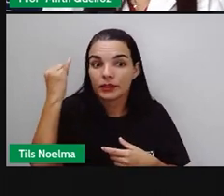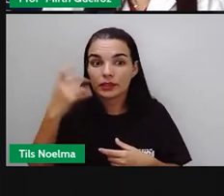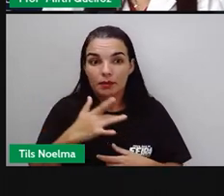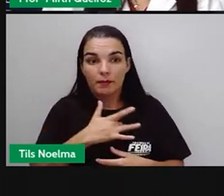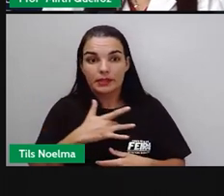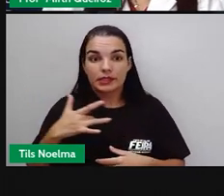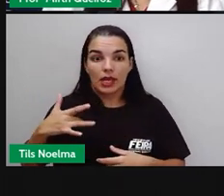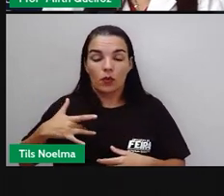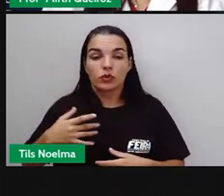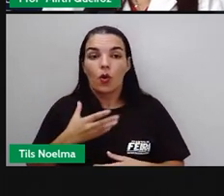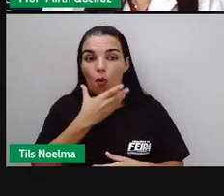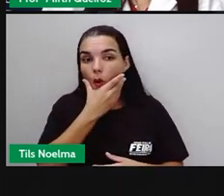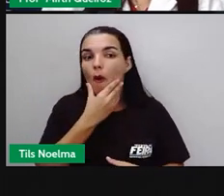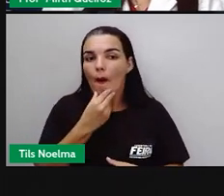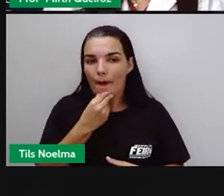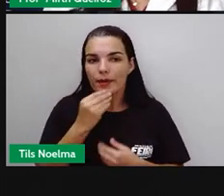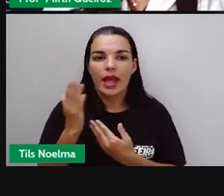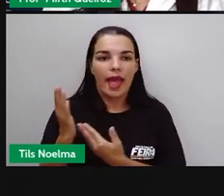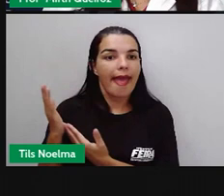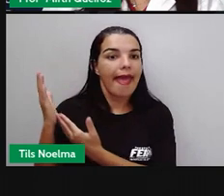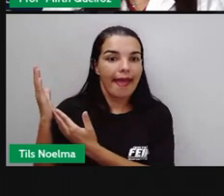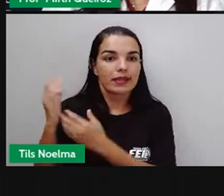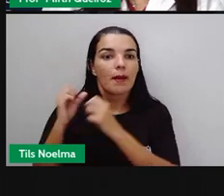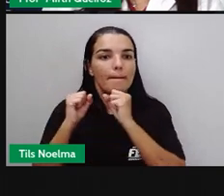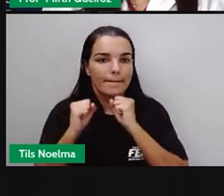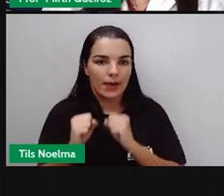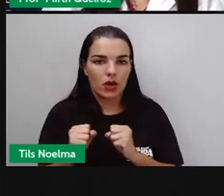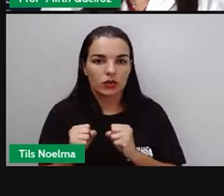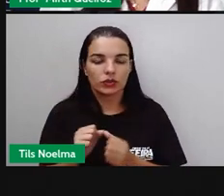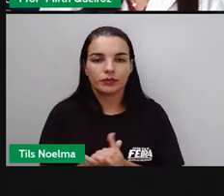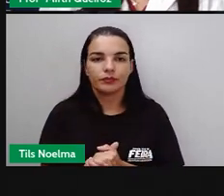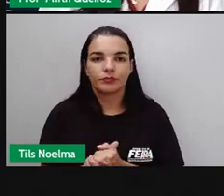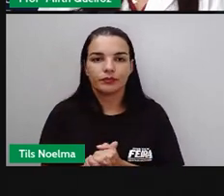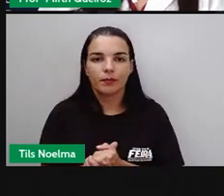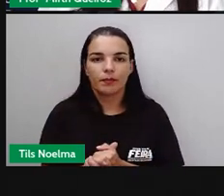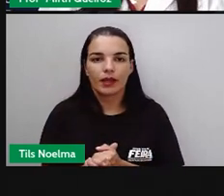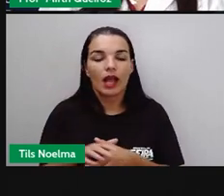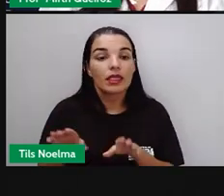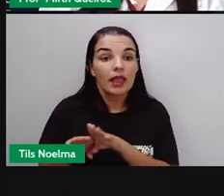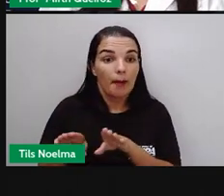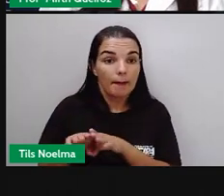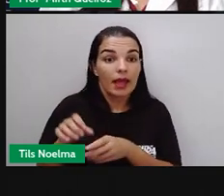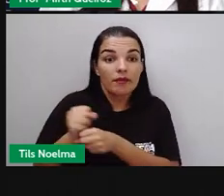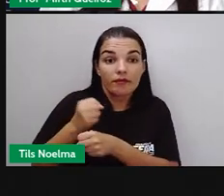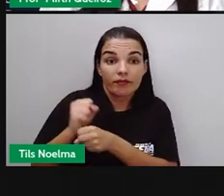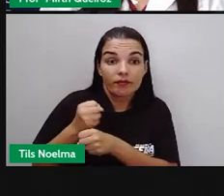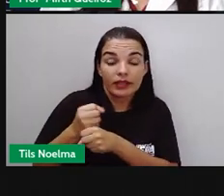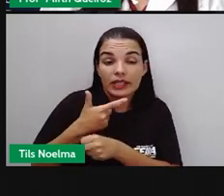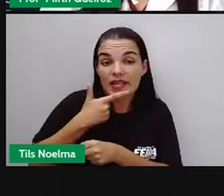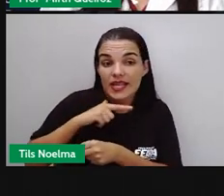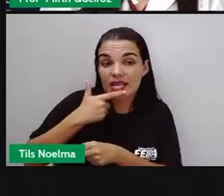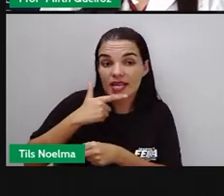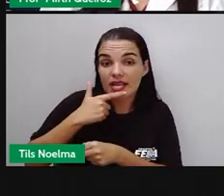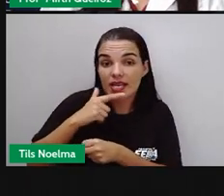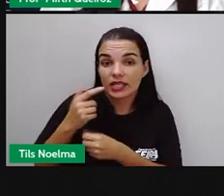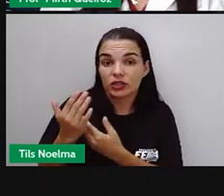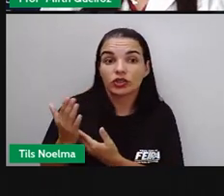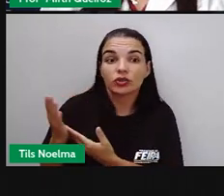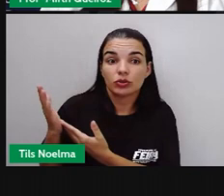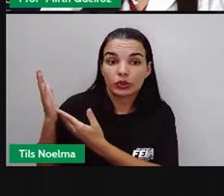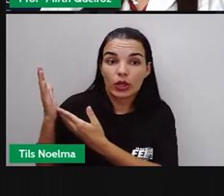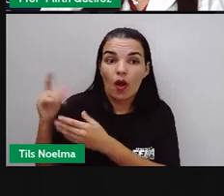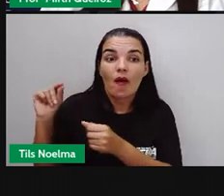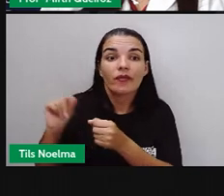conterem considerável quantidade de proteína. Na fabricação de certos tipos de queijos, são